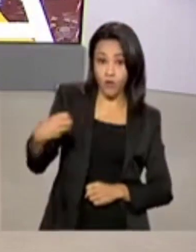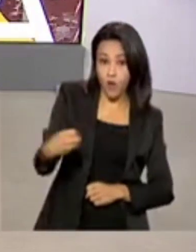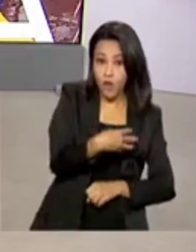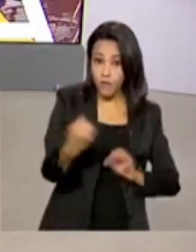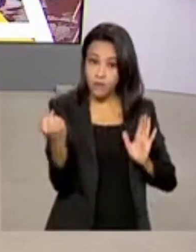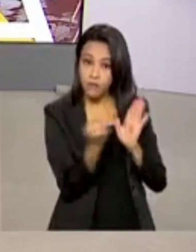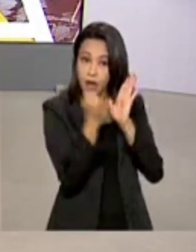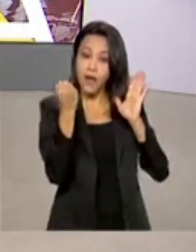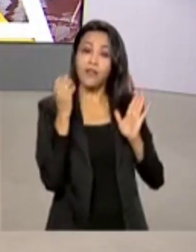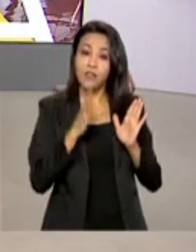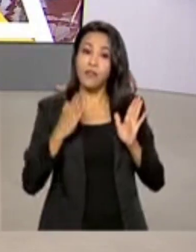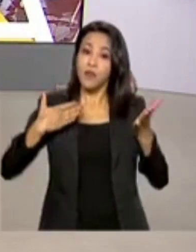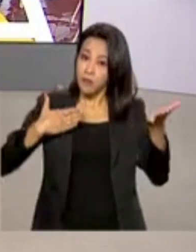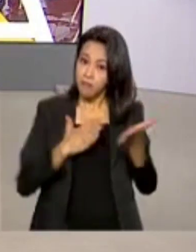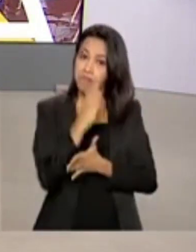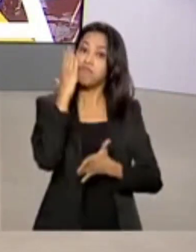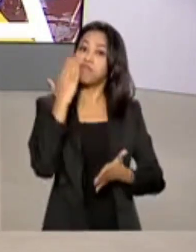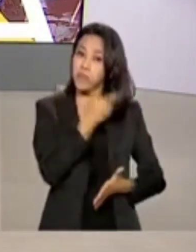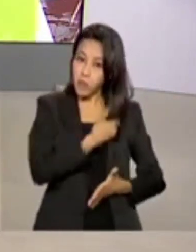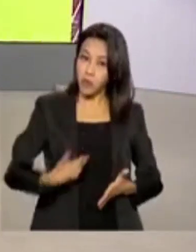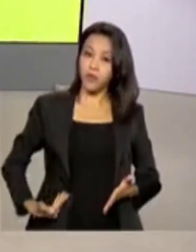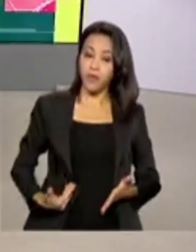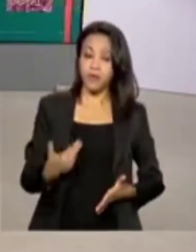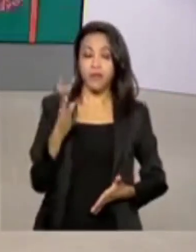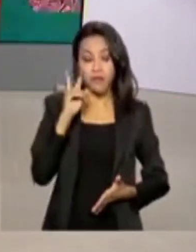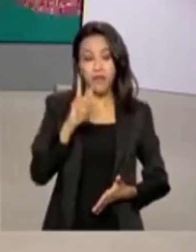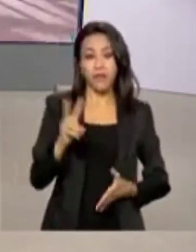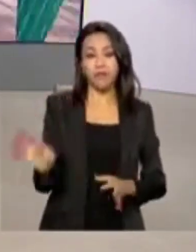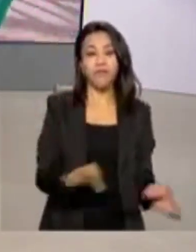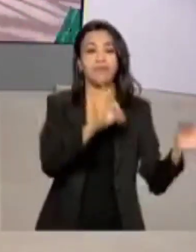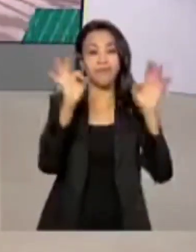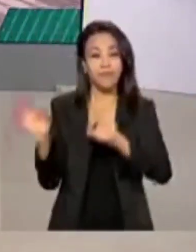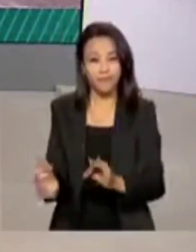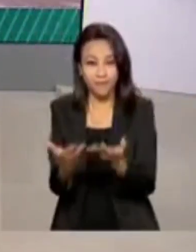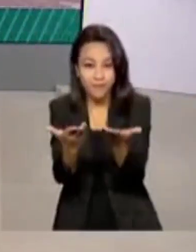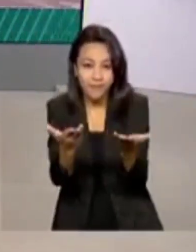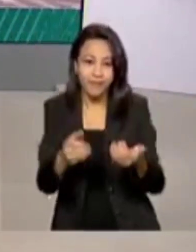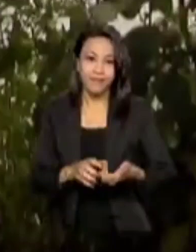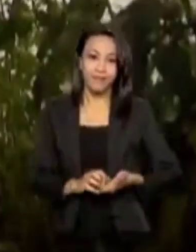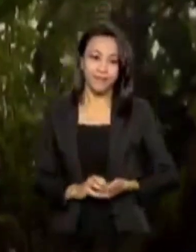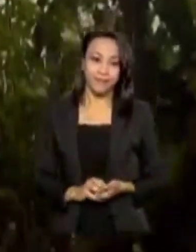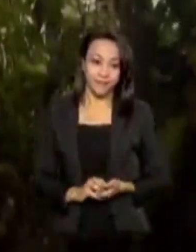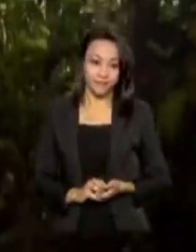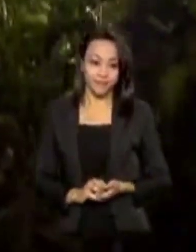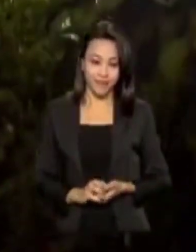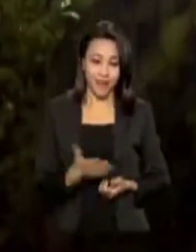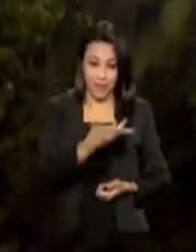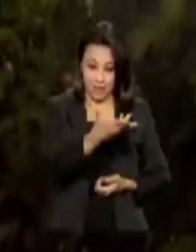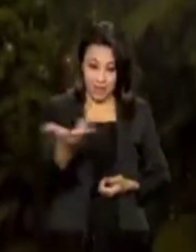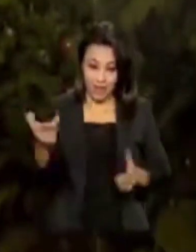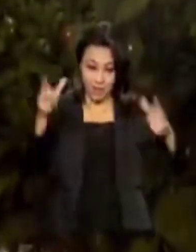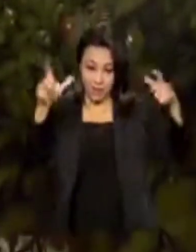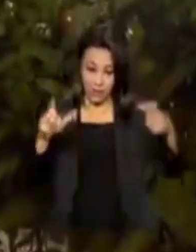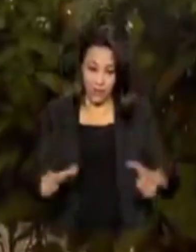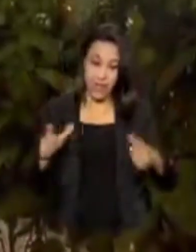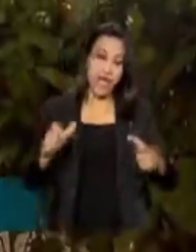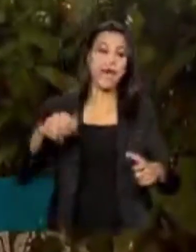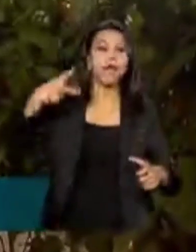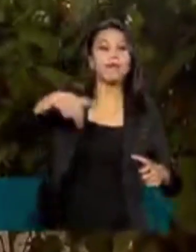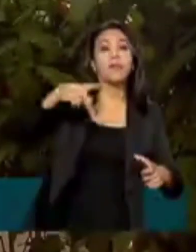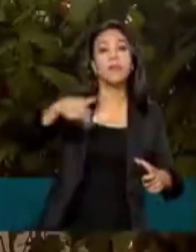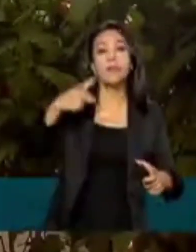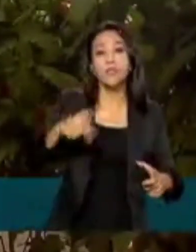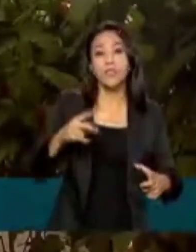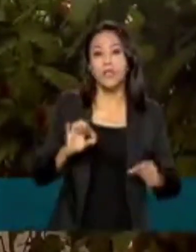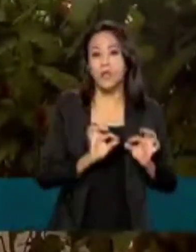aprovadas pelo governo federal. Entenda na reportagem de Márcia Fernandes. Nesta chácara em Planaltina, a cerca